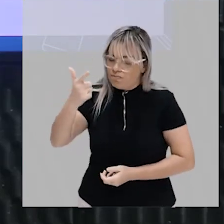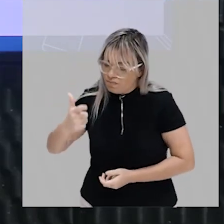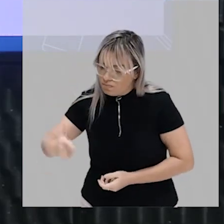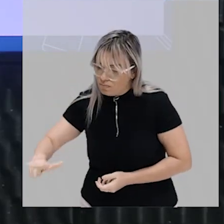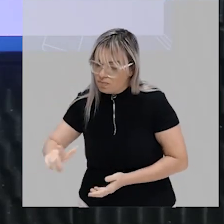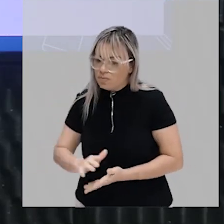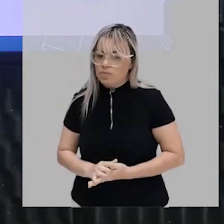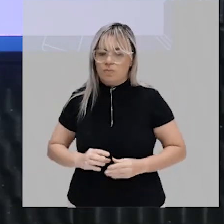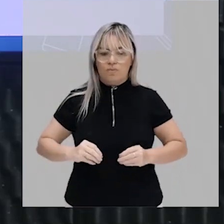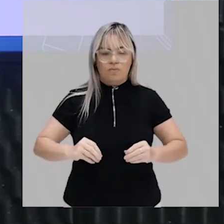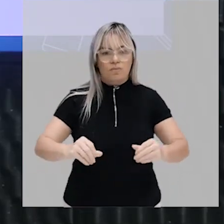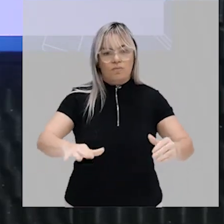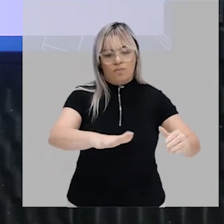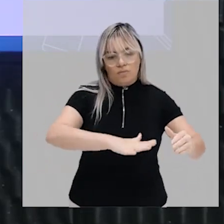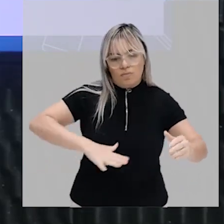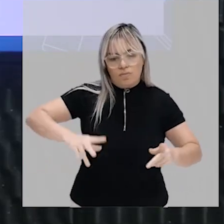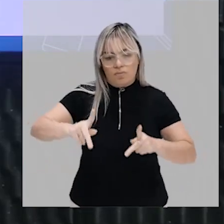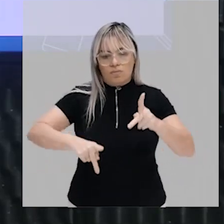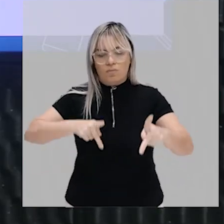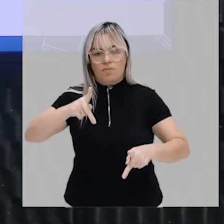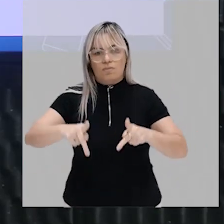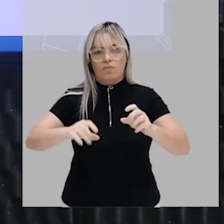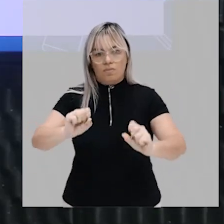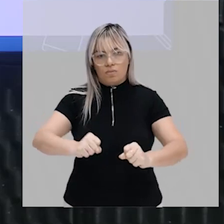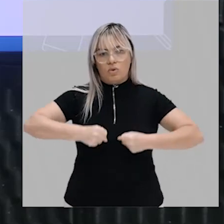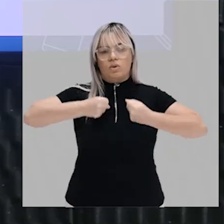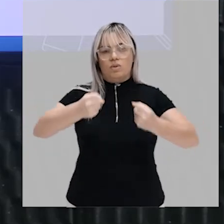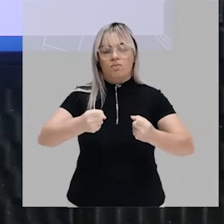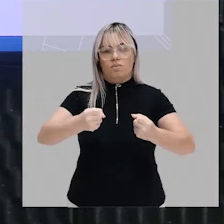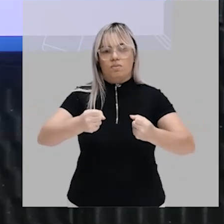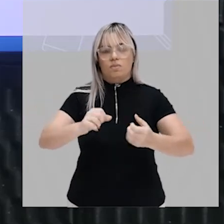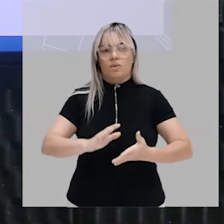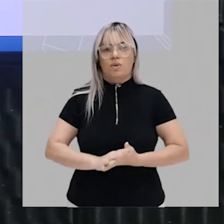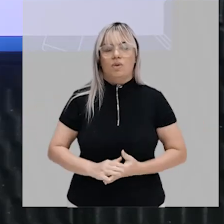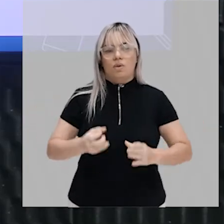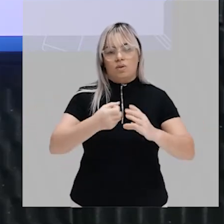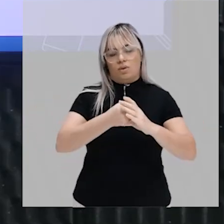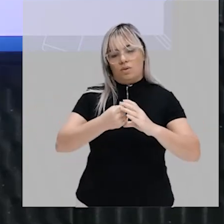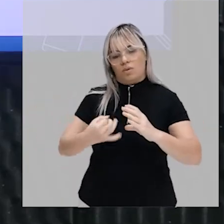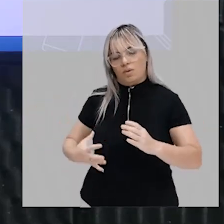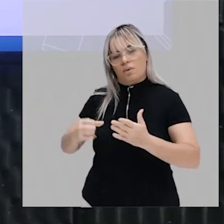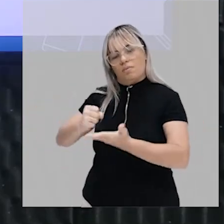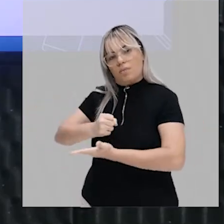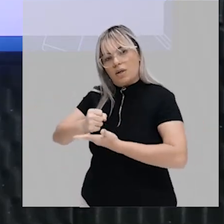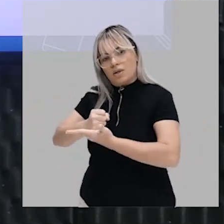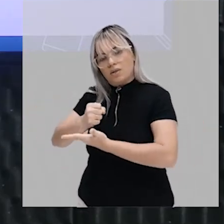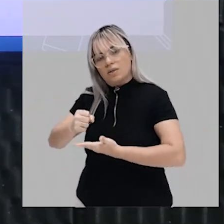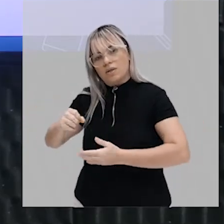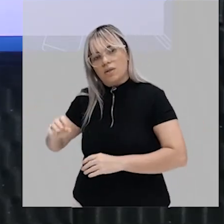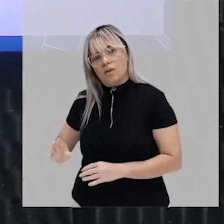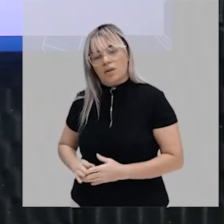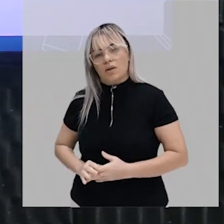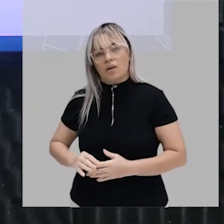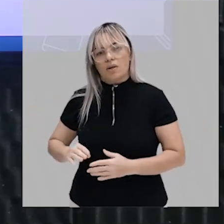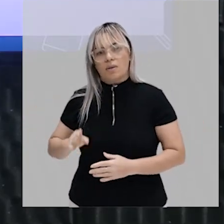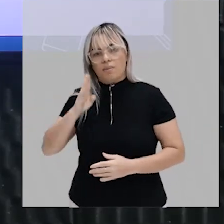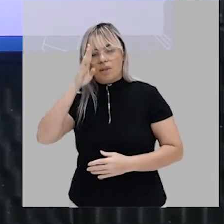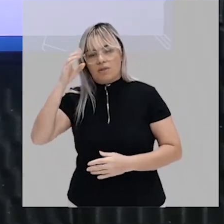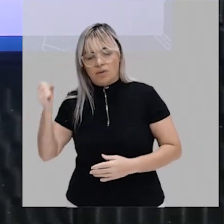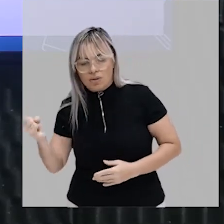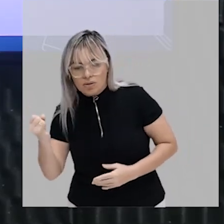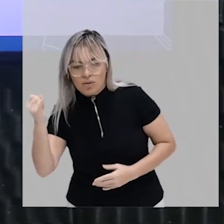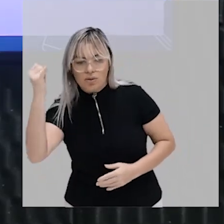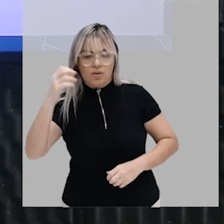território população e poder são as características essenciais do estado moderno